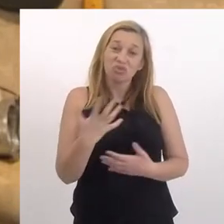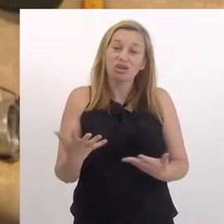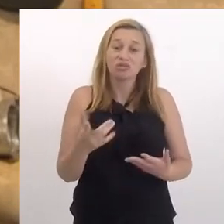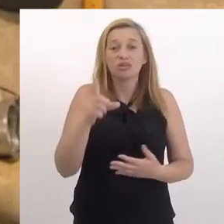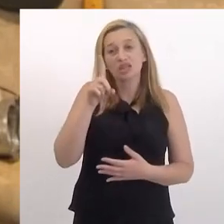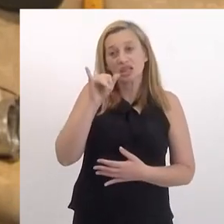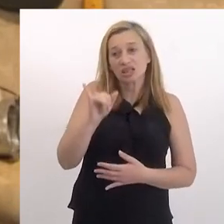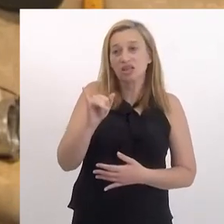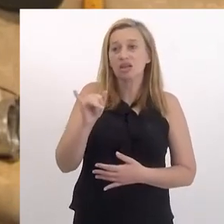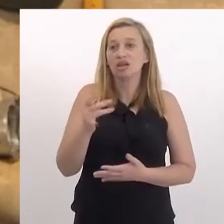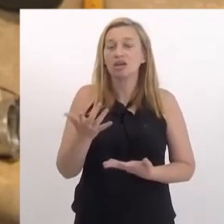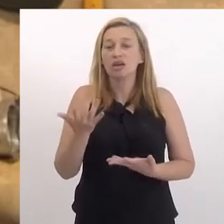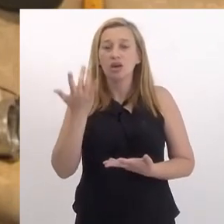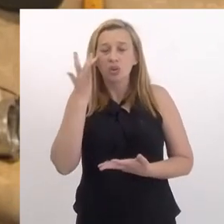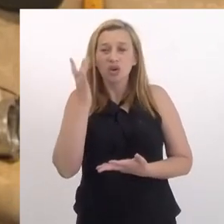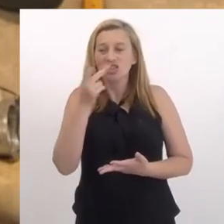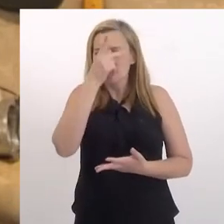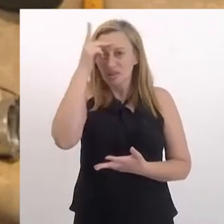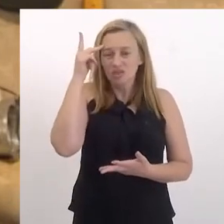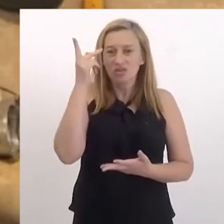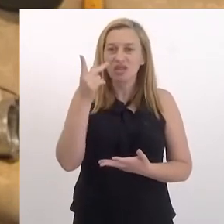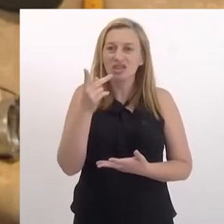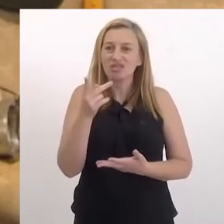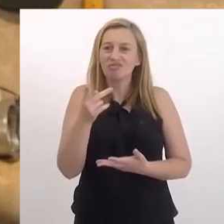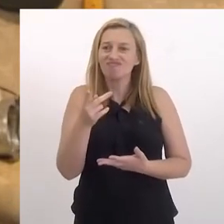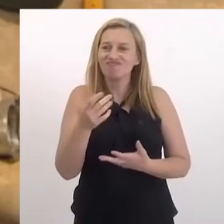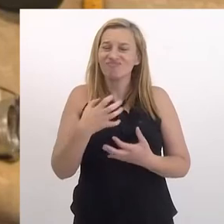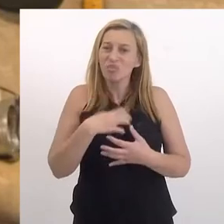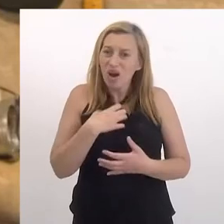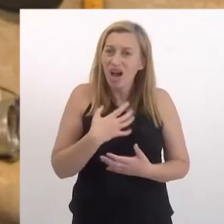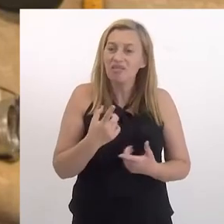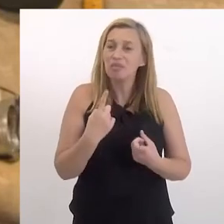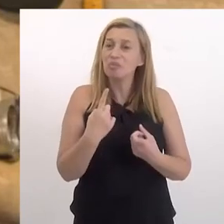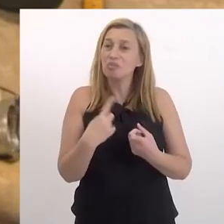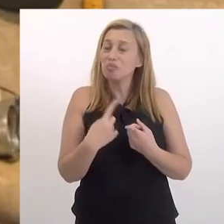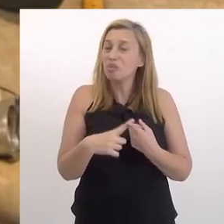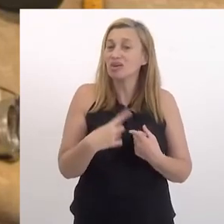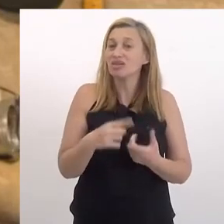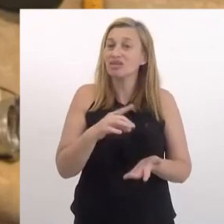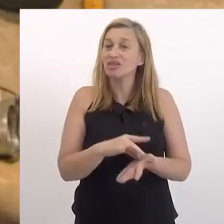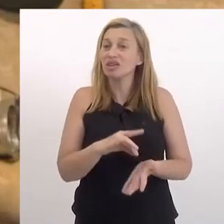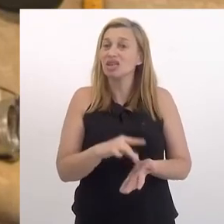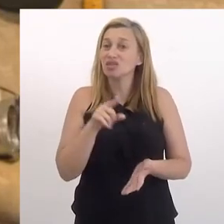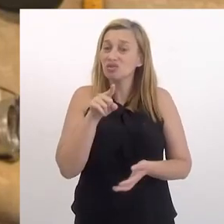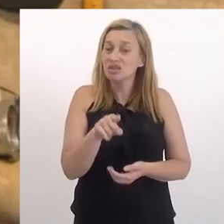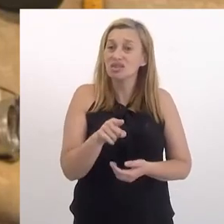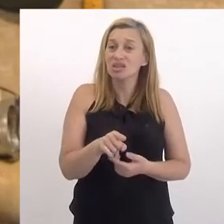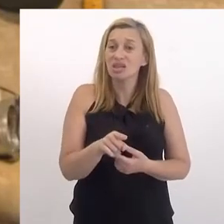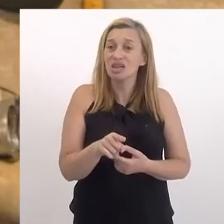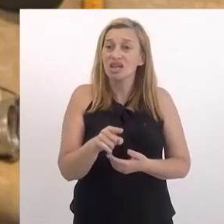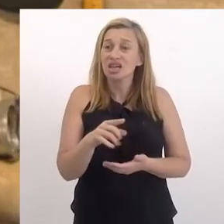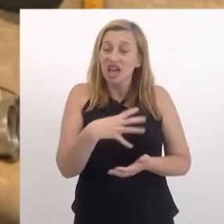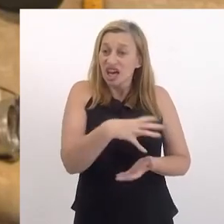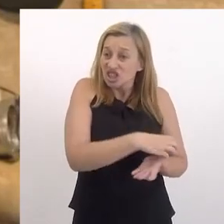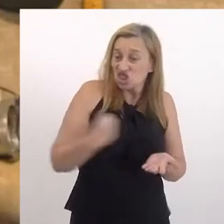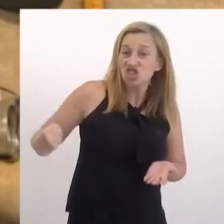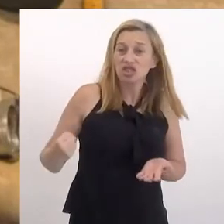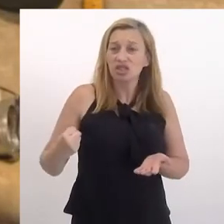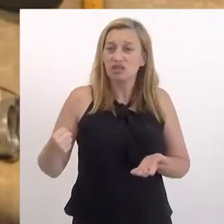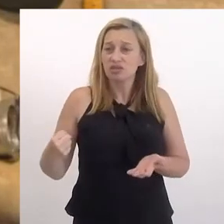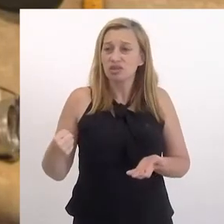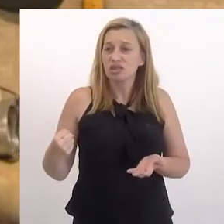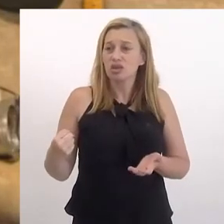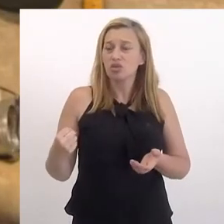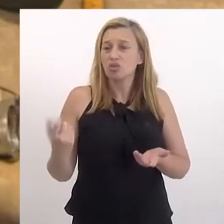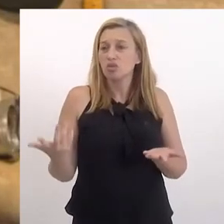sentimentos, sabe, Dani? Eu acho que a pessoa fica revoltada porque, na verdade, é tirado